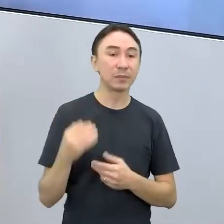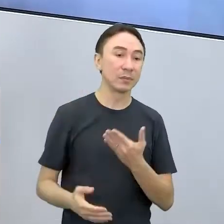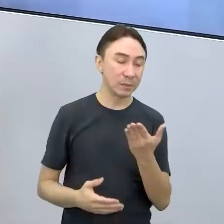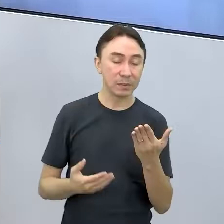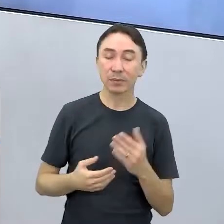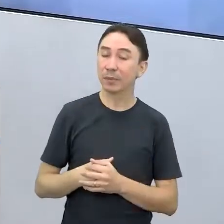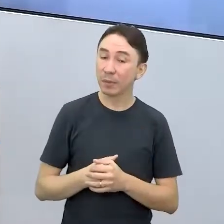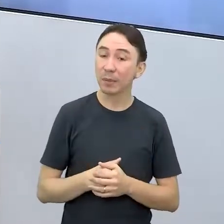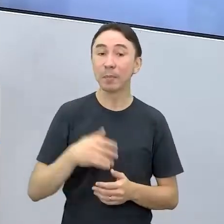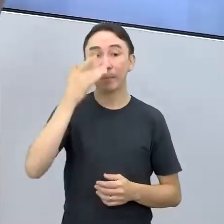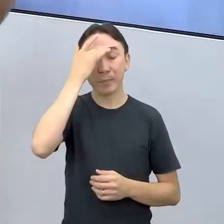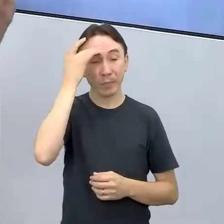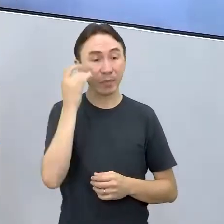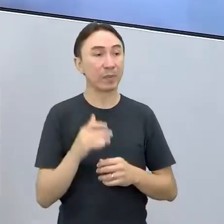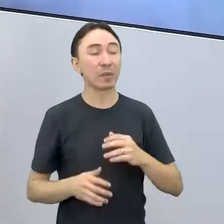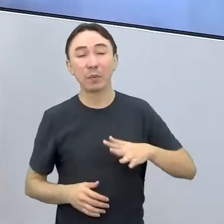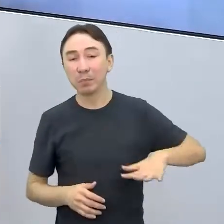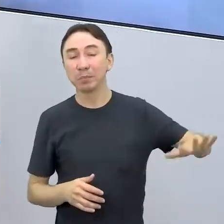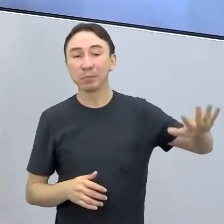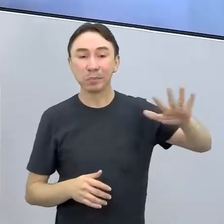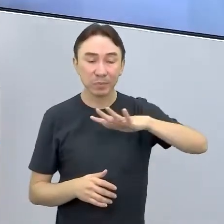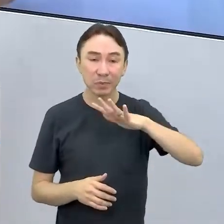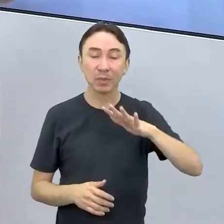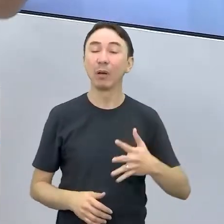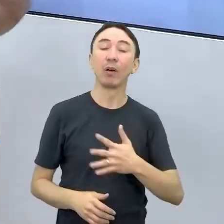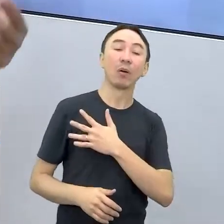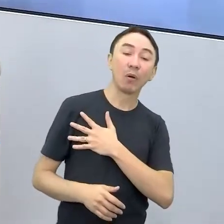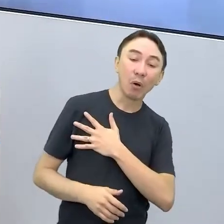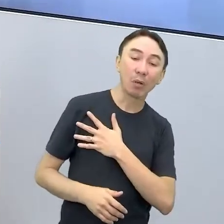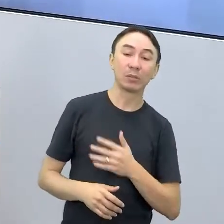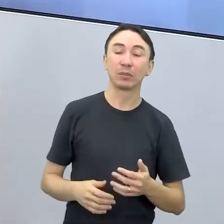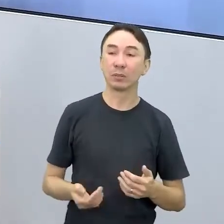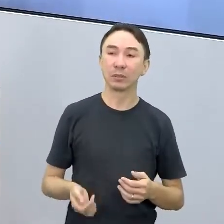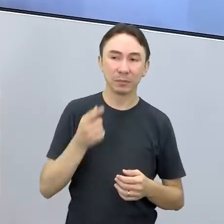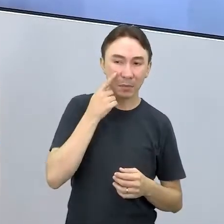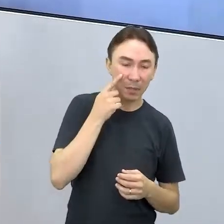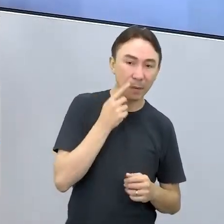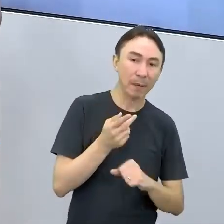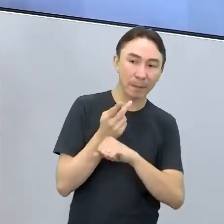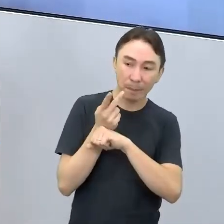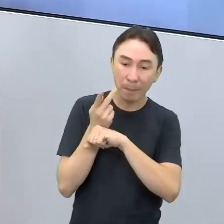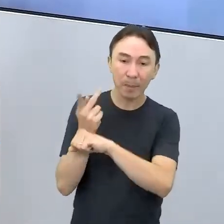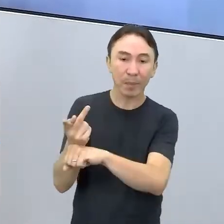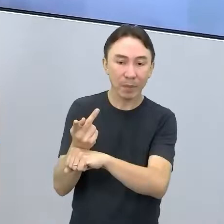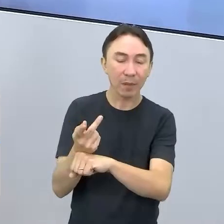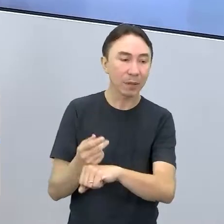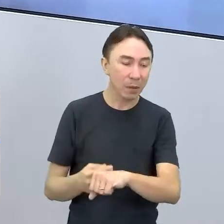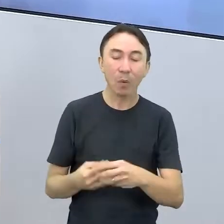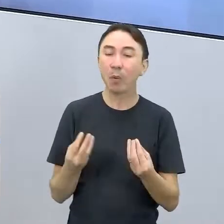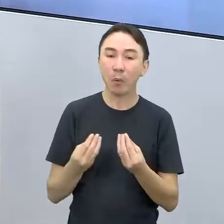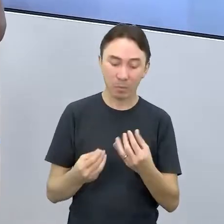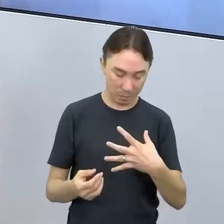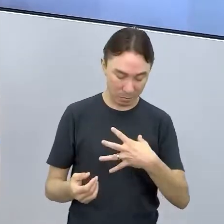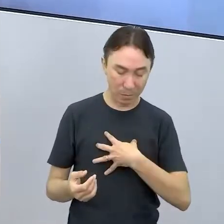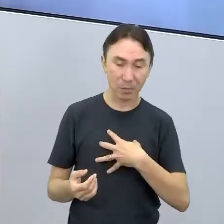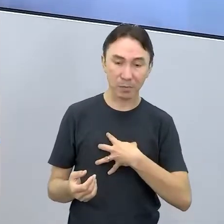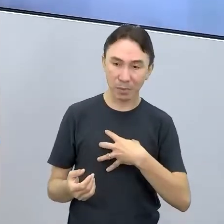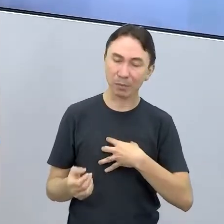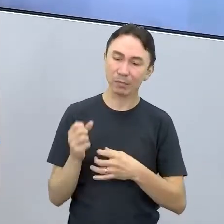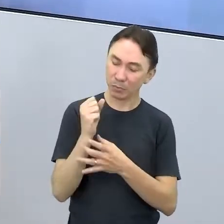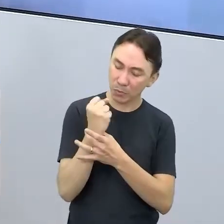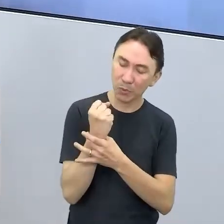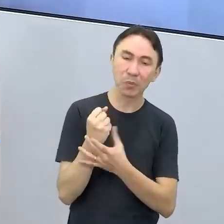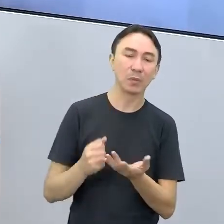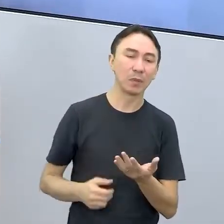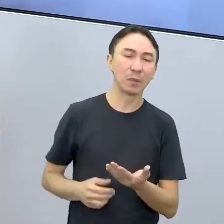As pessoas normalmente, elas buscam serviços, elas buscam produtos onde elas se sentem seguras, onde elas sentem